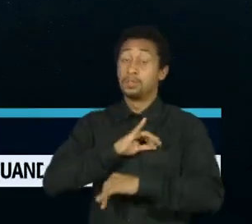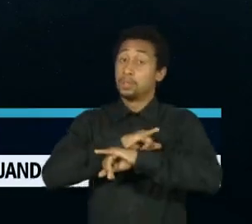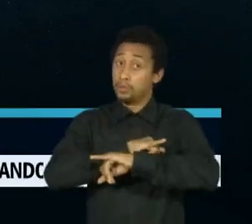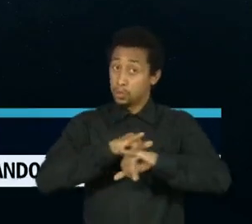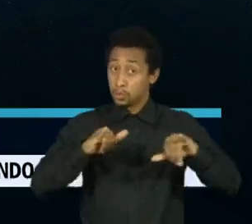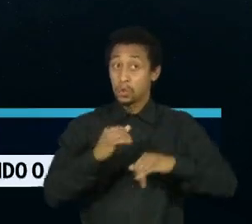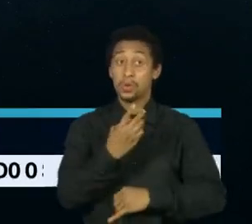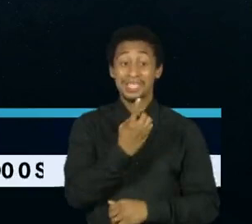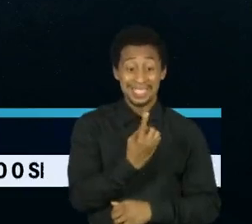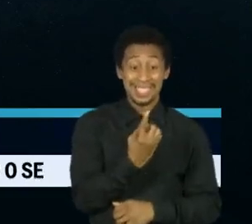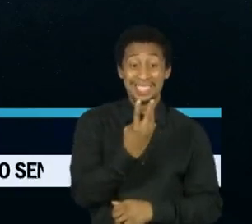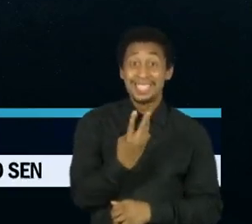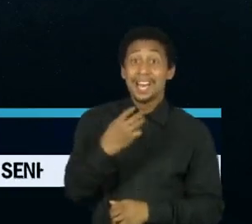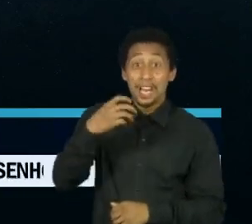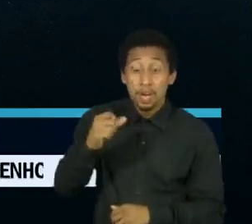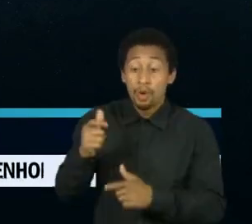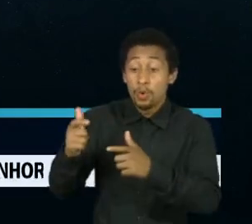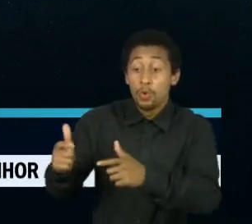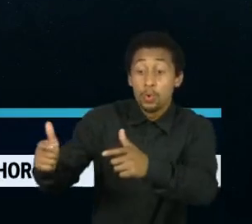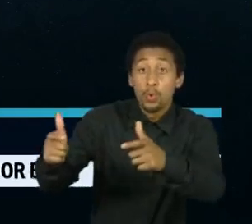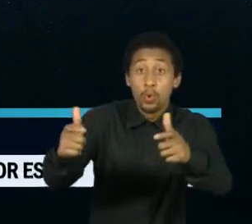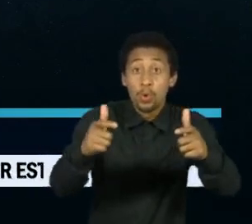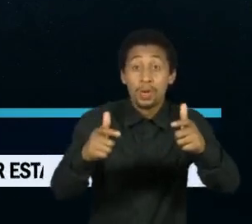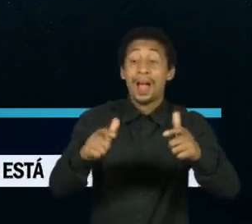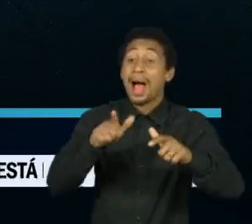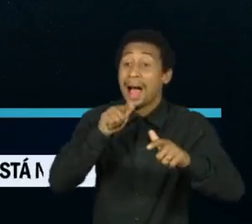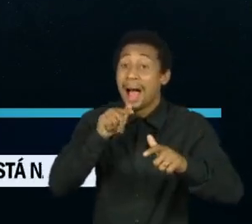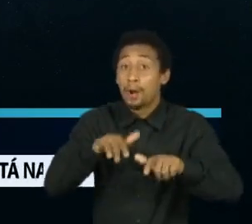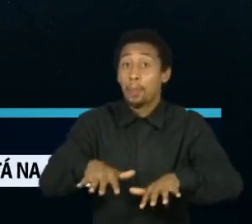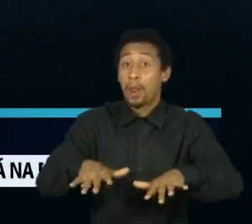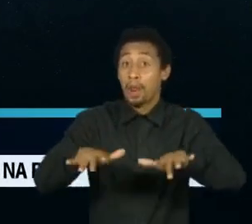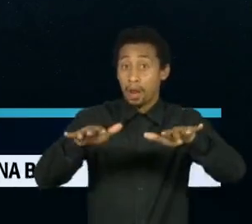pontos de interdição nas rodovias estaduais e federais.